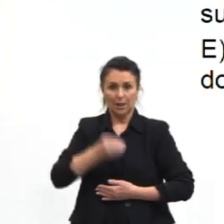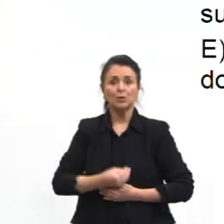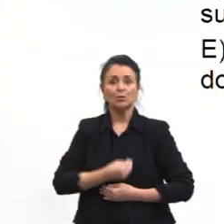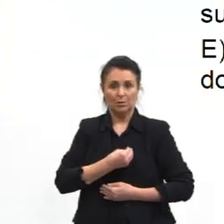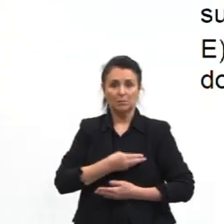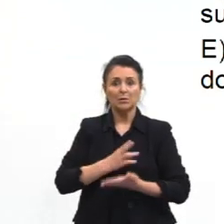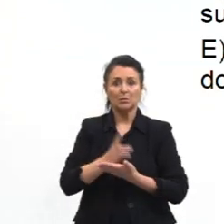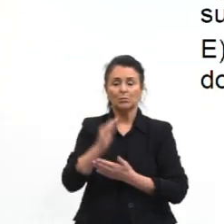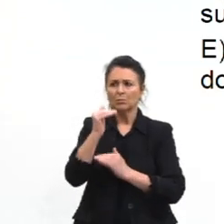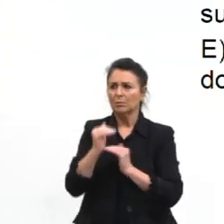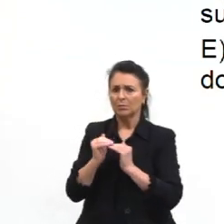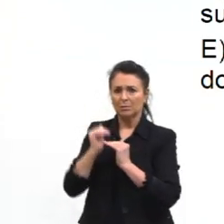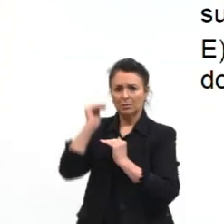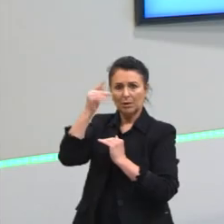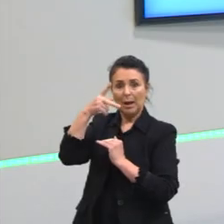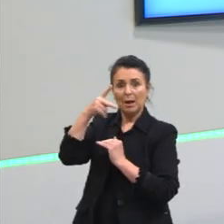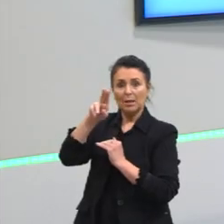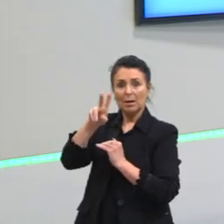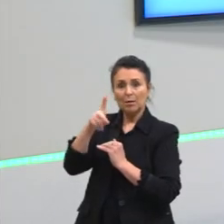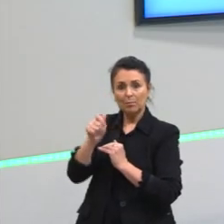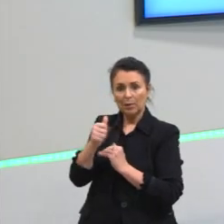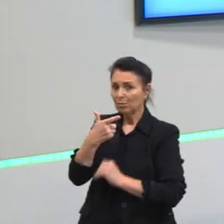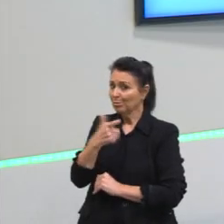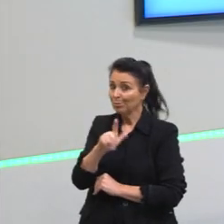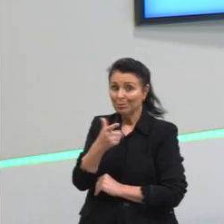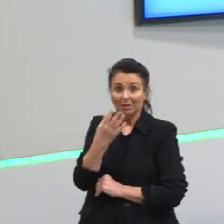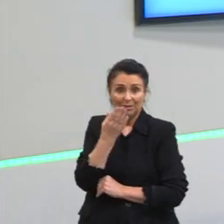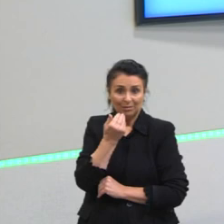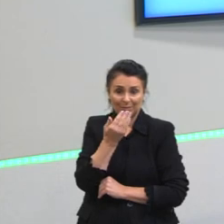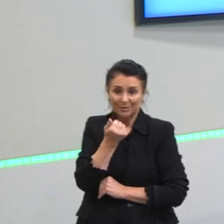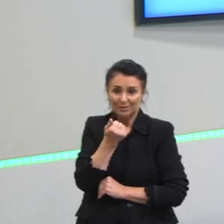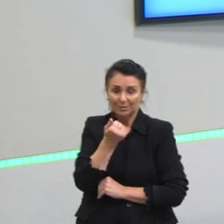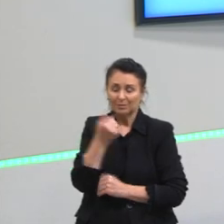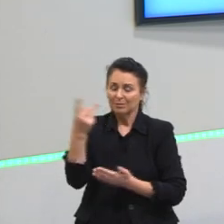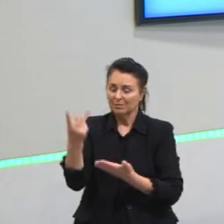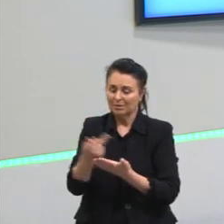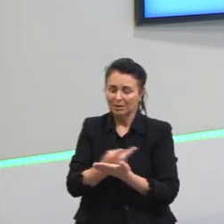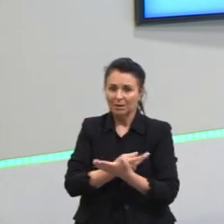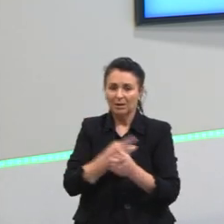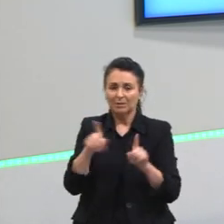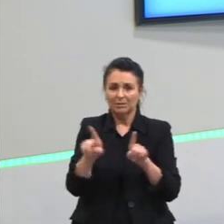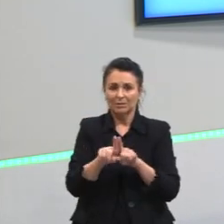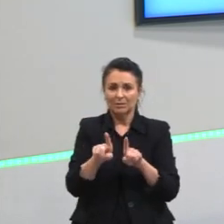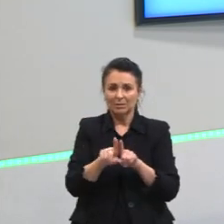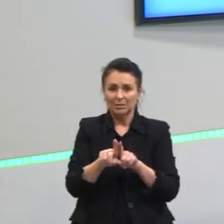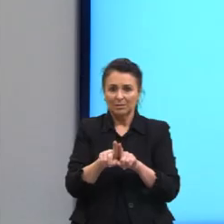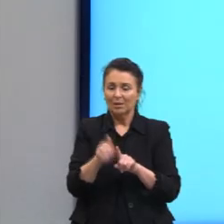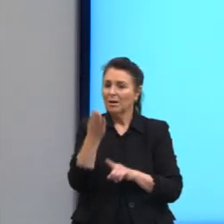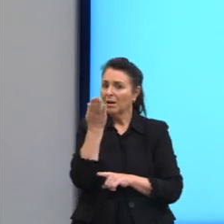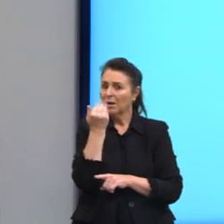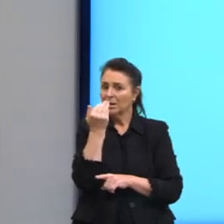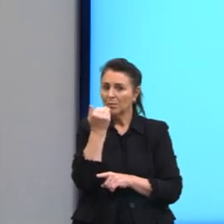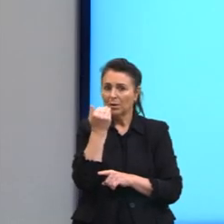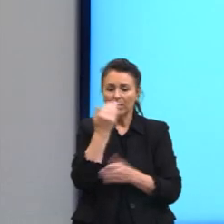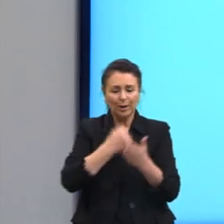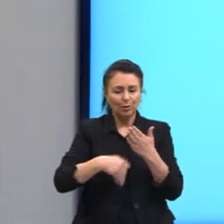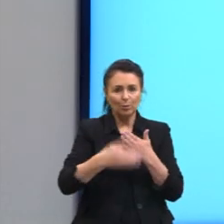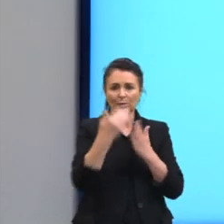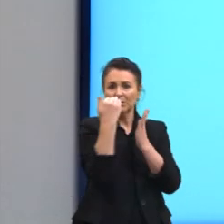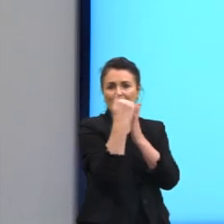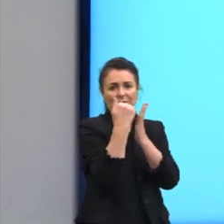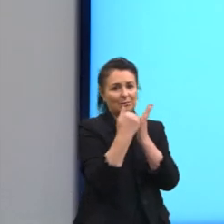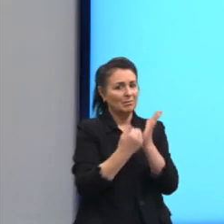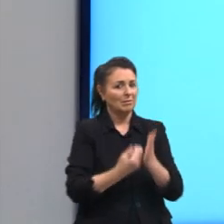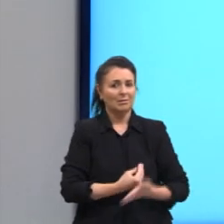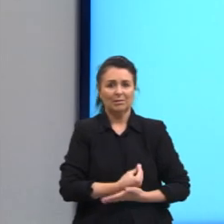Gente, na fase da pulpa, ele não se alimenta. Tá? Então, está errada, porque, ó, ingestão de alimentos em todas as fases de vida.